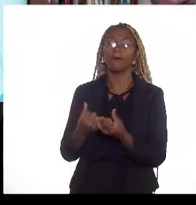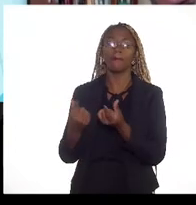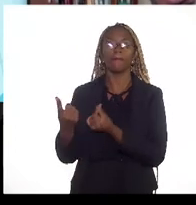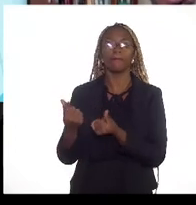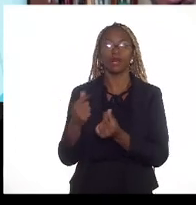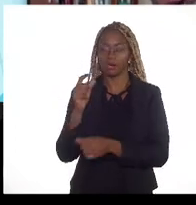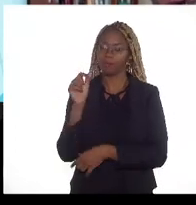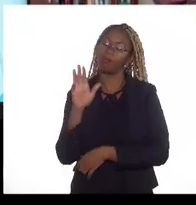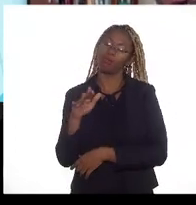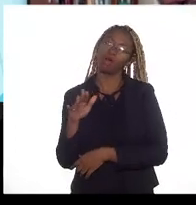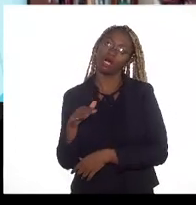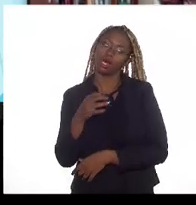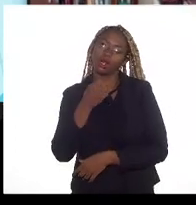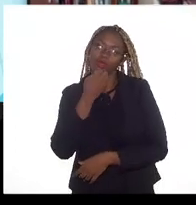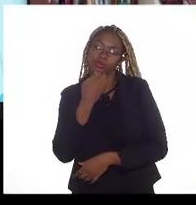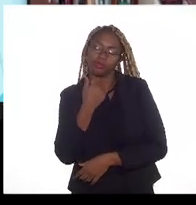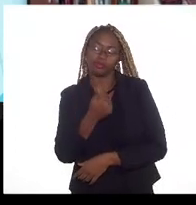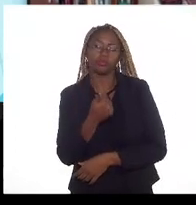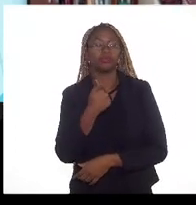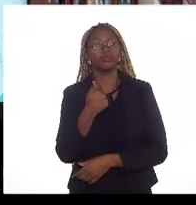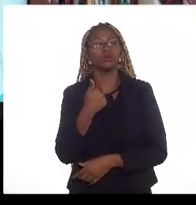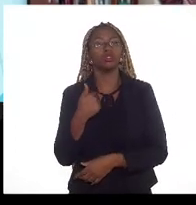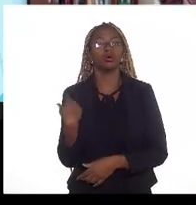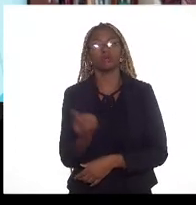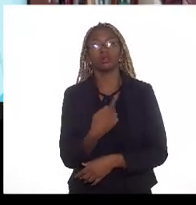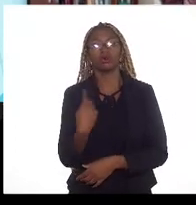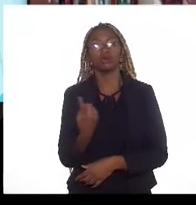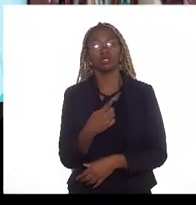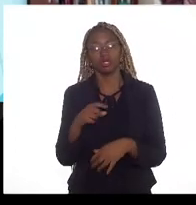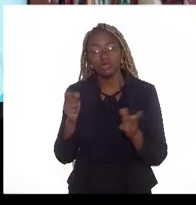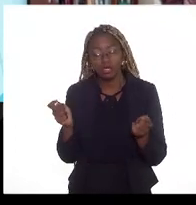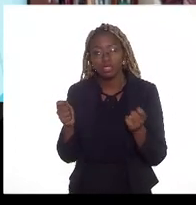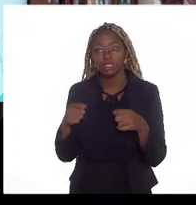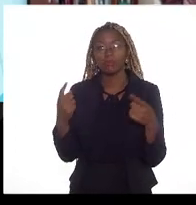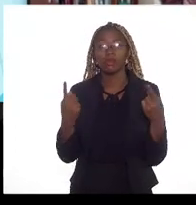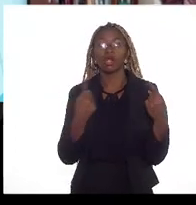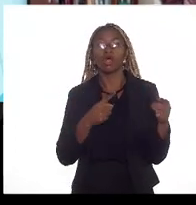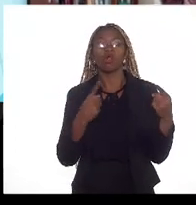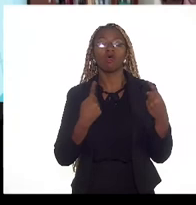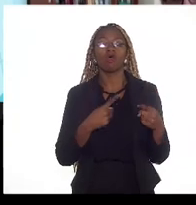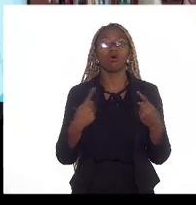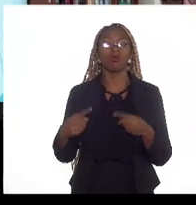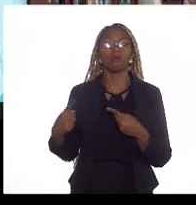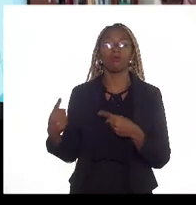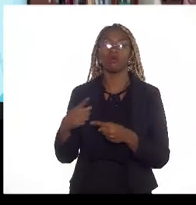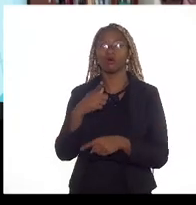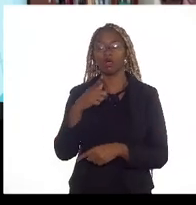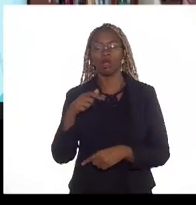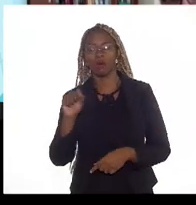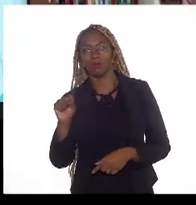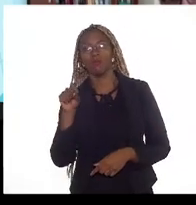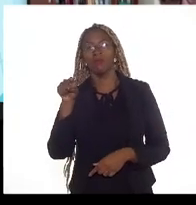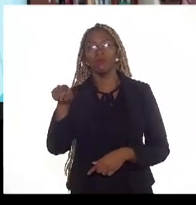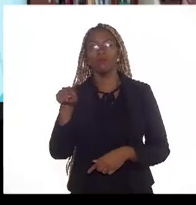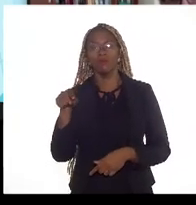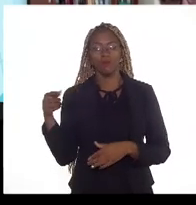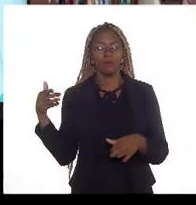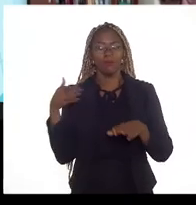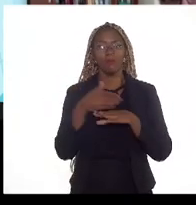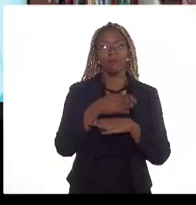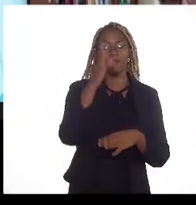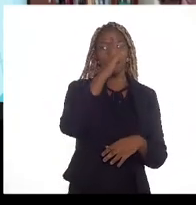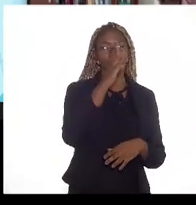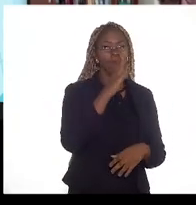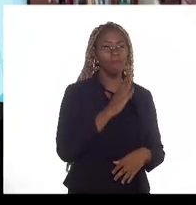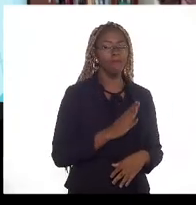realmente reduzido e pudesse sim competir com esse gás que entrará no Brasil via